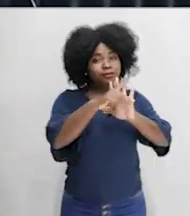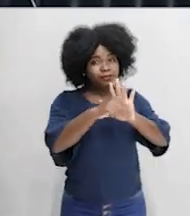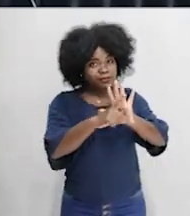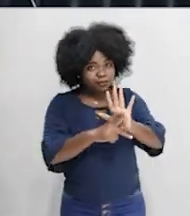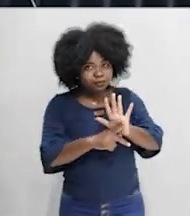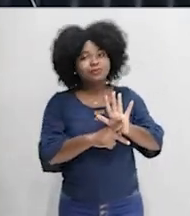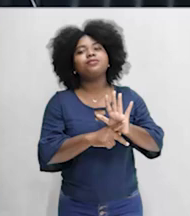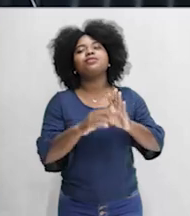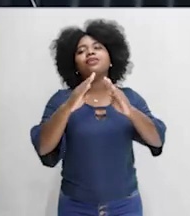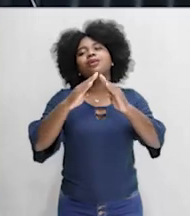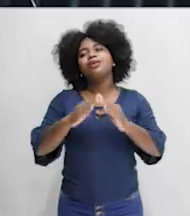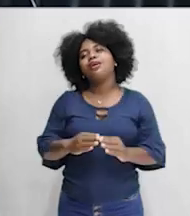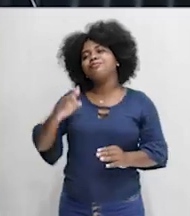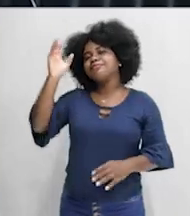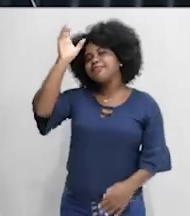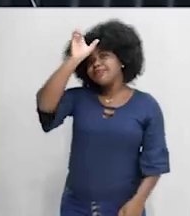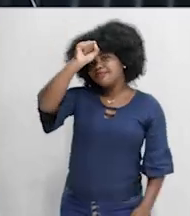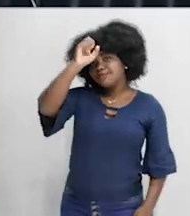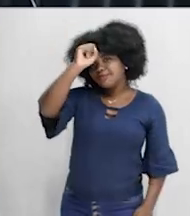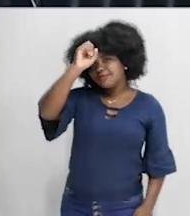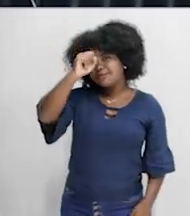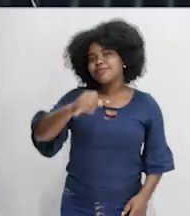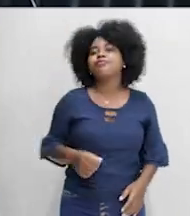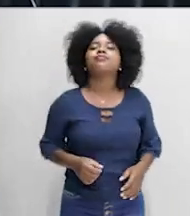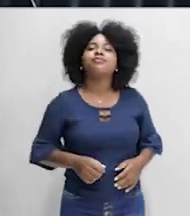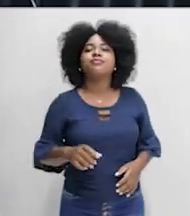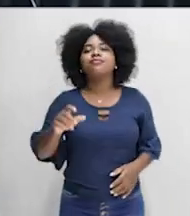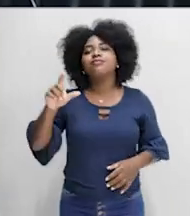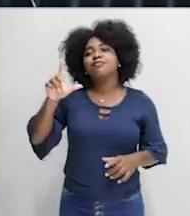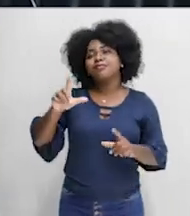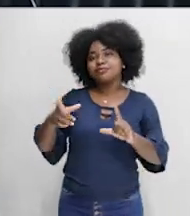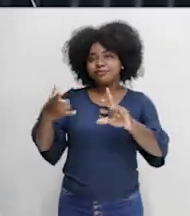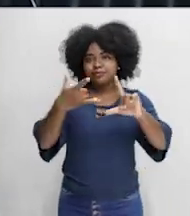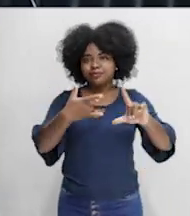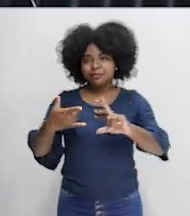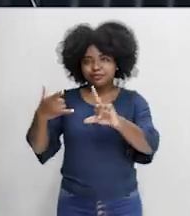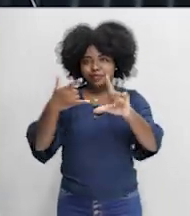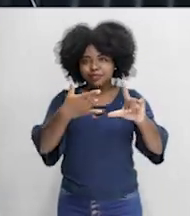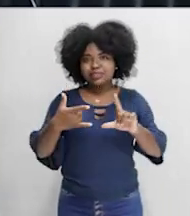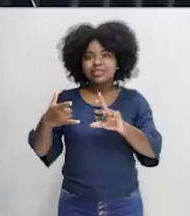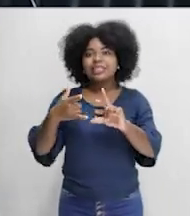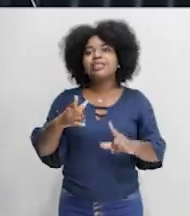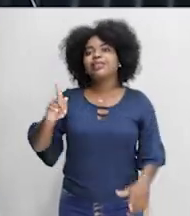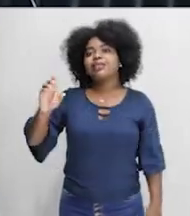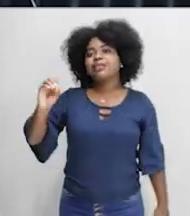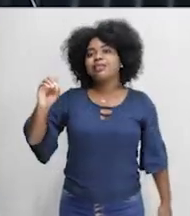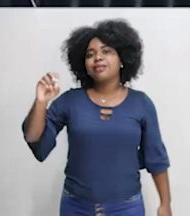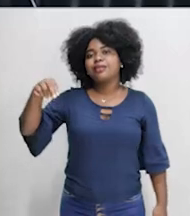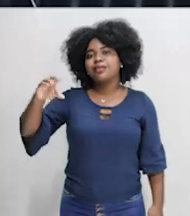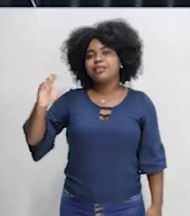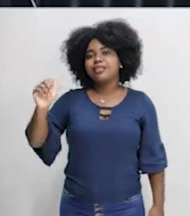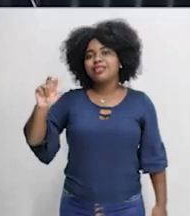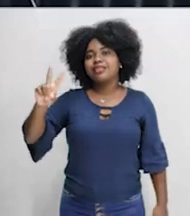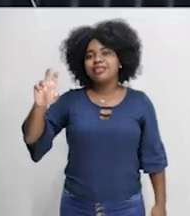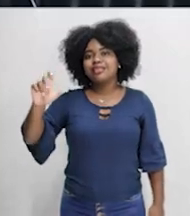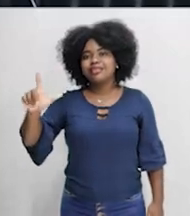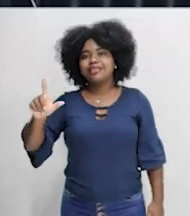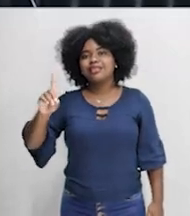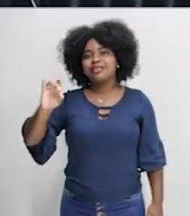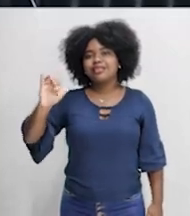que é o Fique em Casa Aprendendo da plataforma Gonçalves Dias. E hoje mais uma vez a gente veio aqui